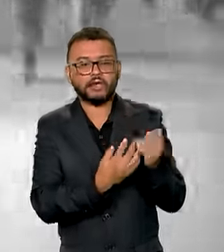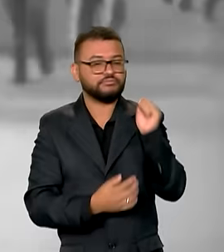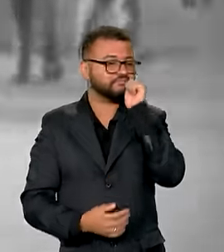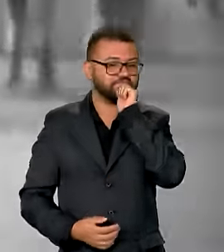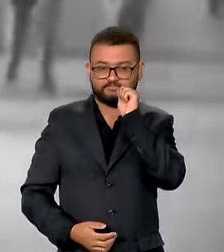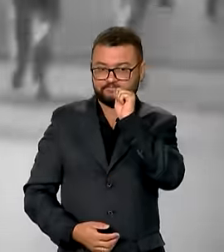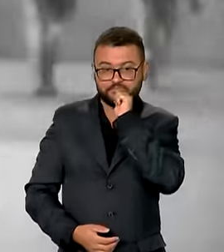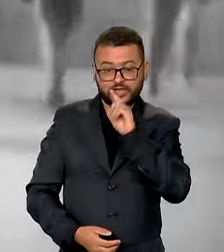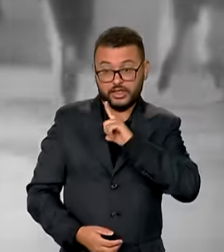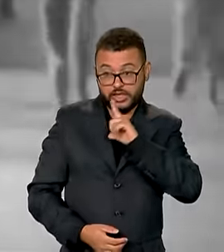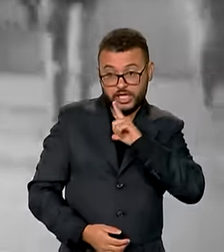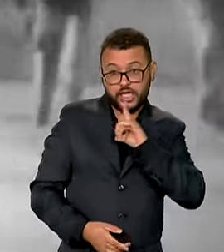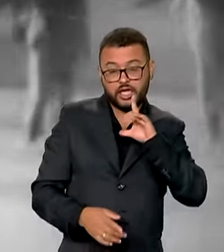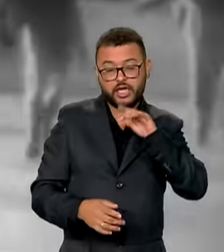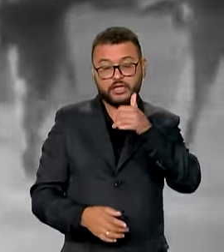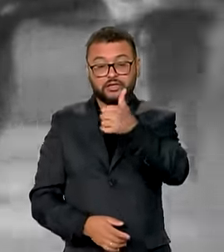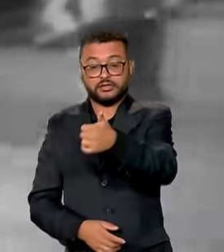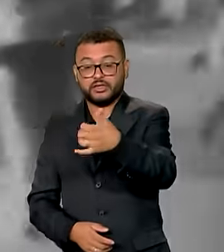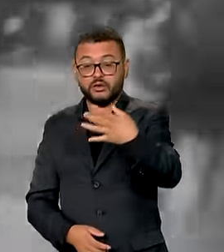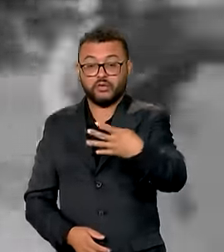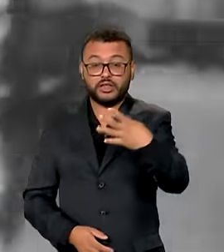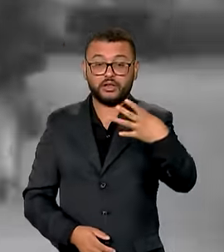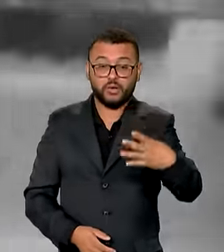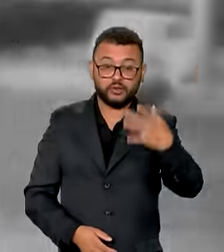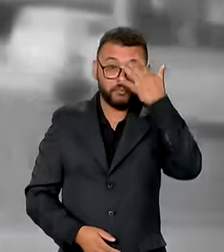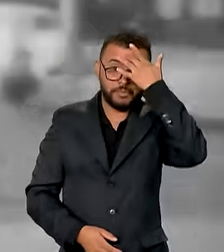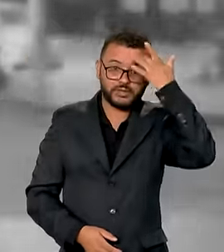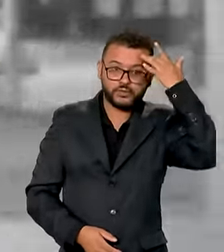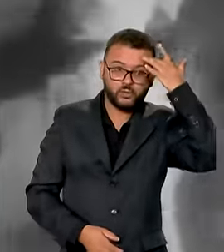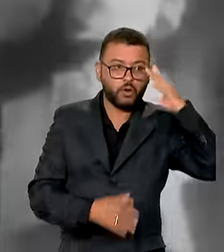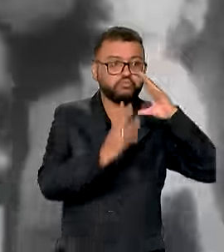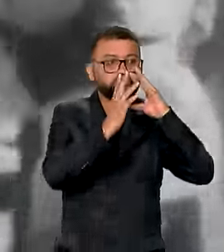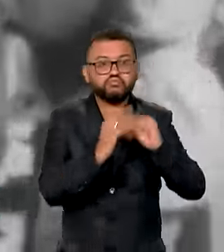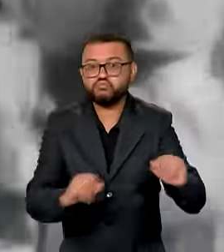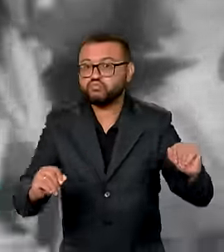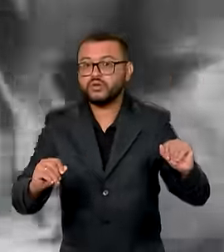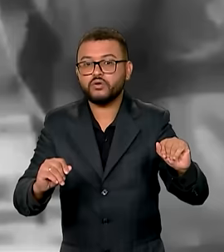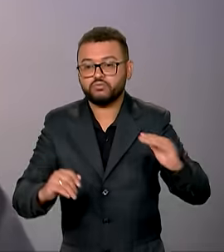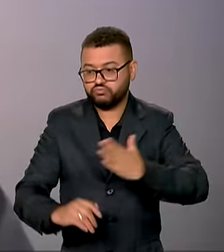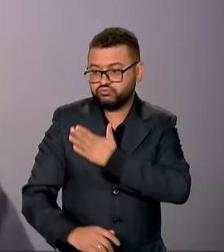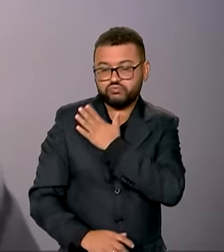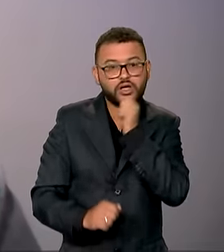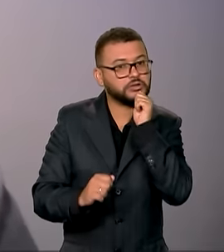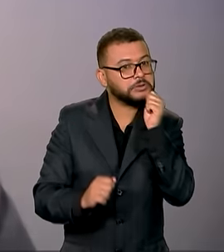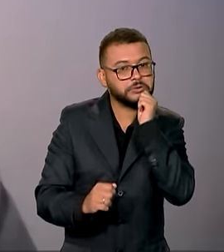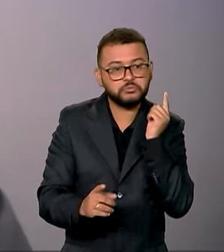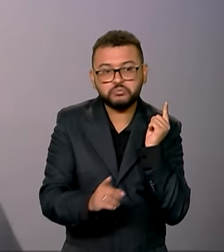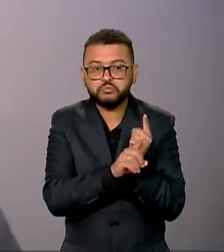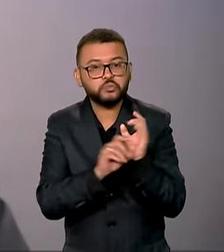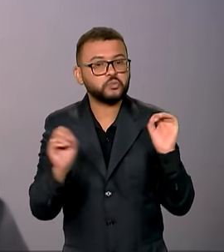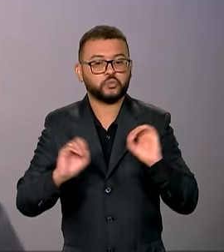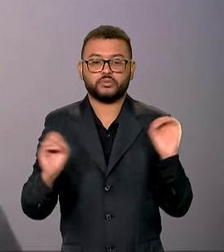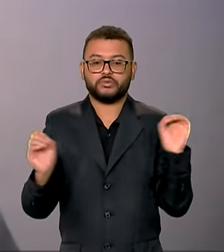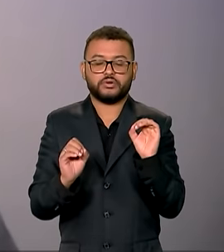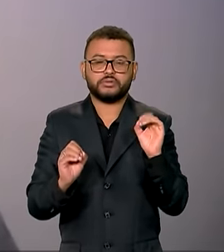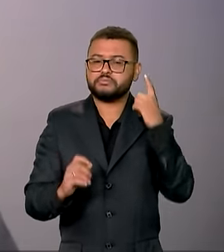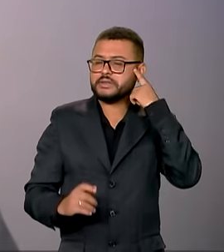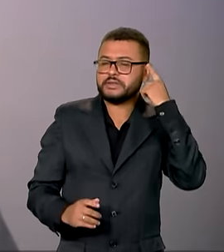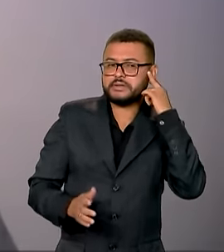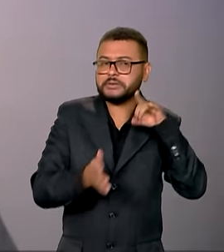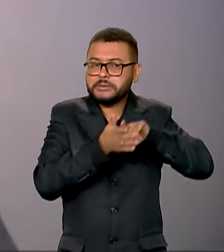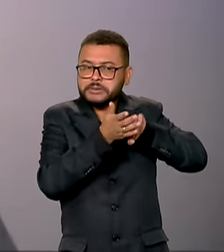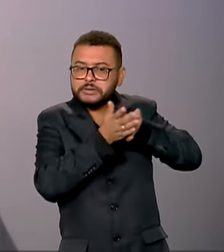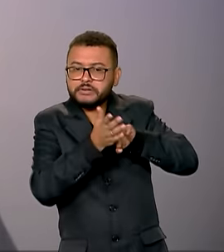hoje, existem 144 pessoas desaparecidas na ditadura militar. Toda vez que surgiu uma pista sobre